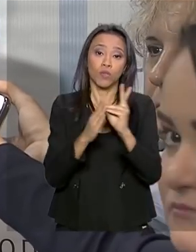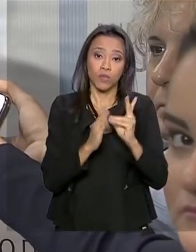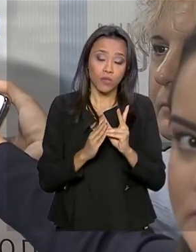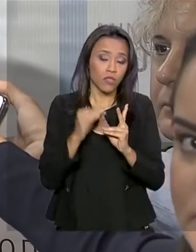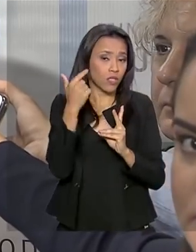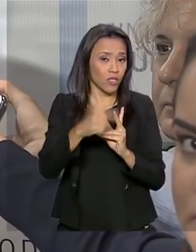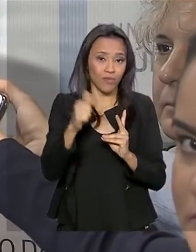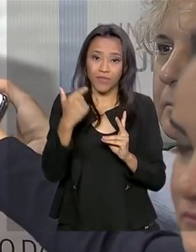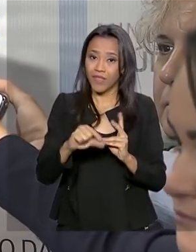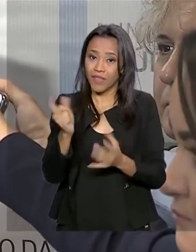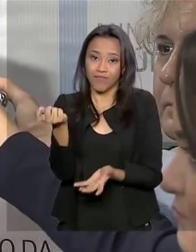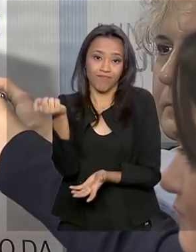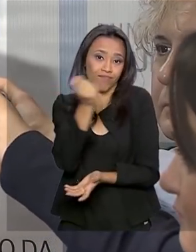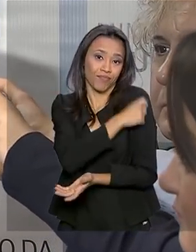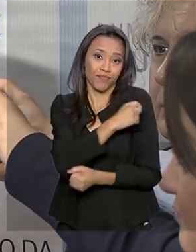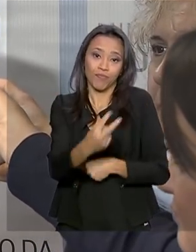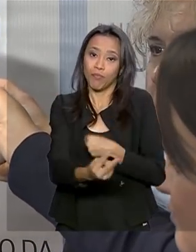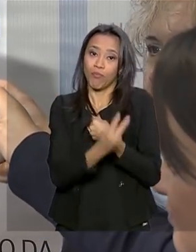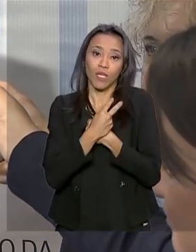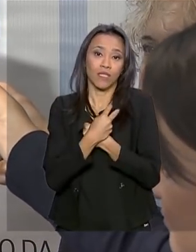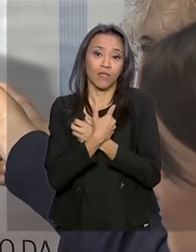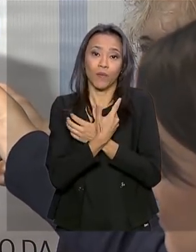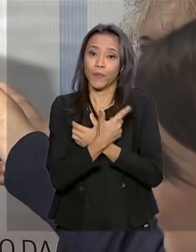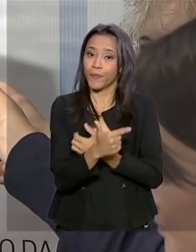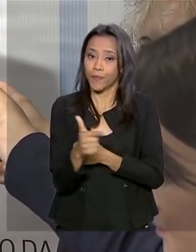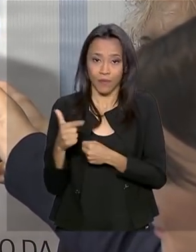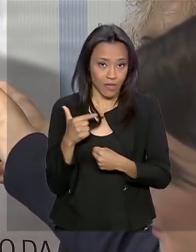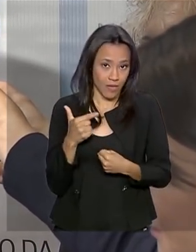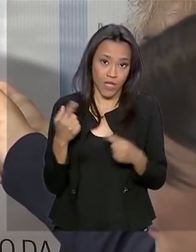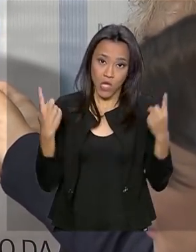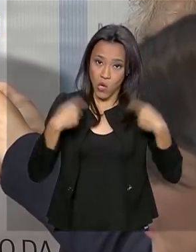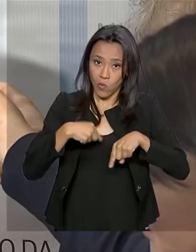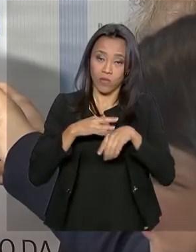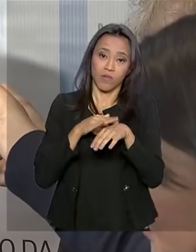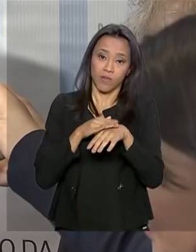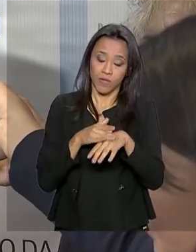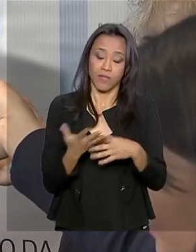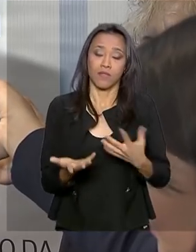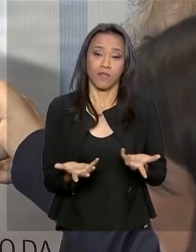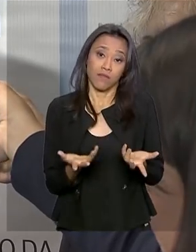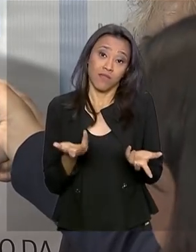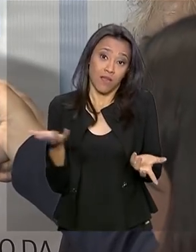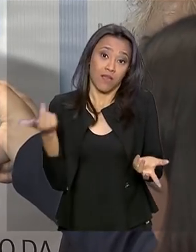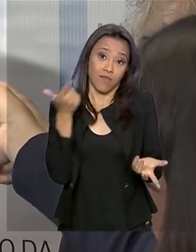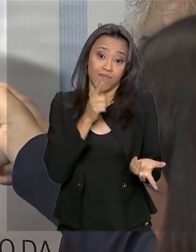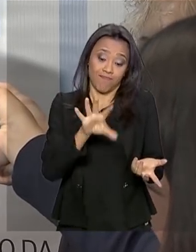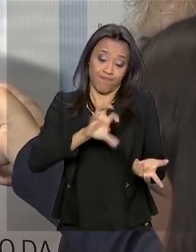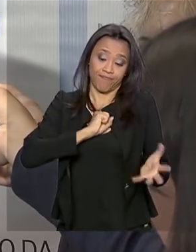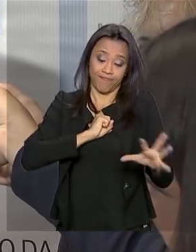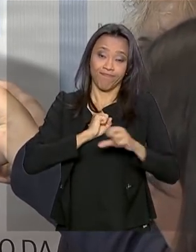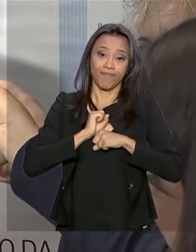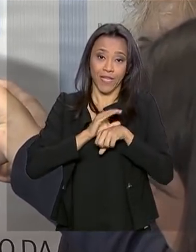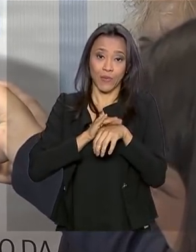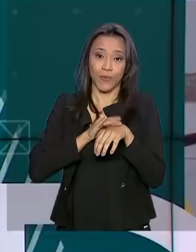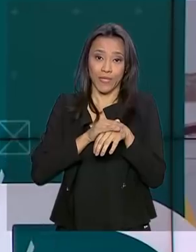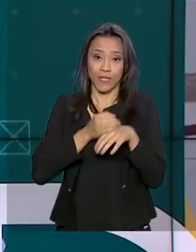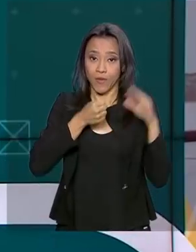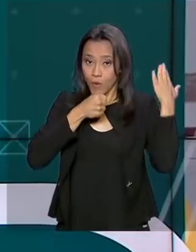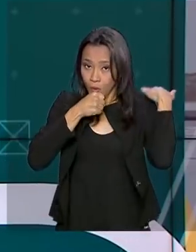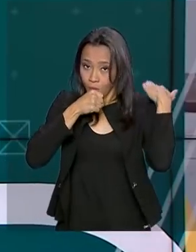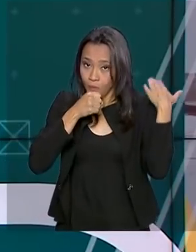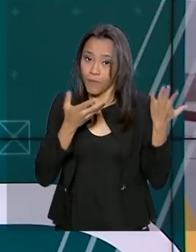não tem imunidade construída, não tem sistema imunológico e acaba adquirindo muito a tuberculose.